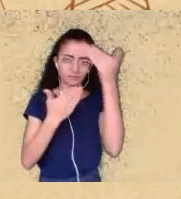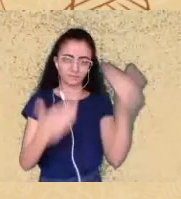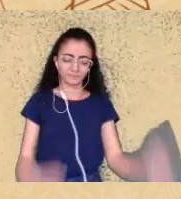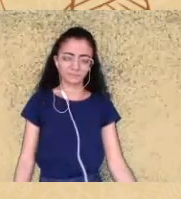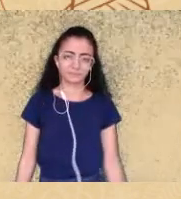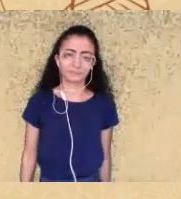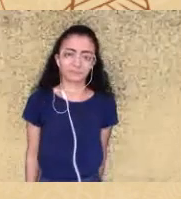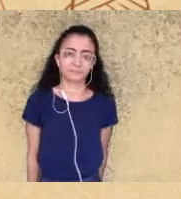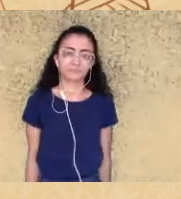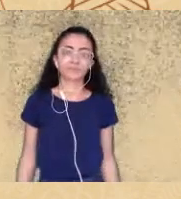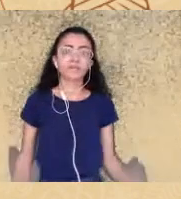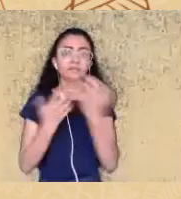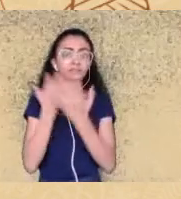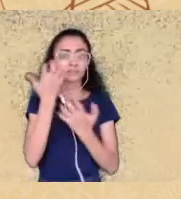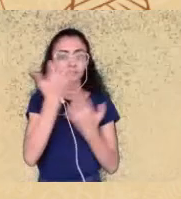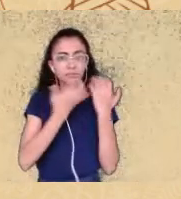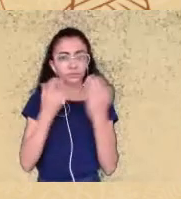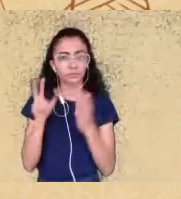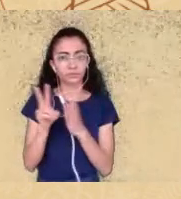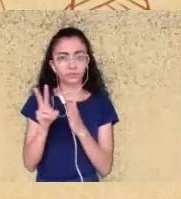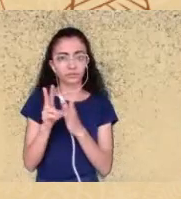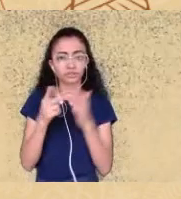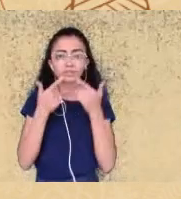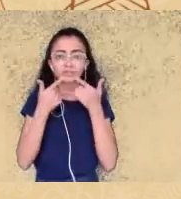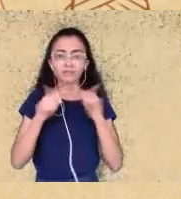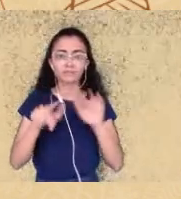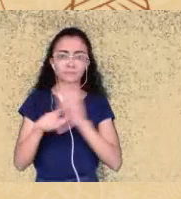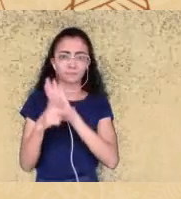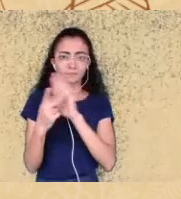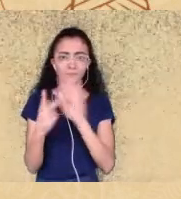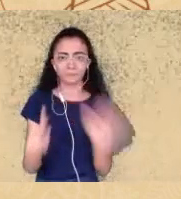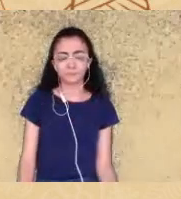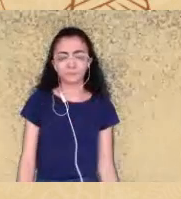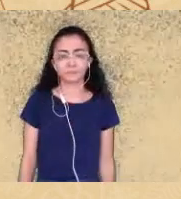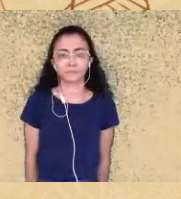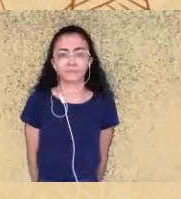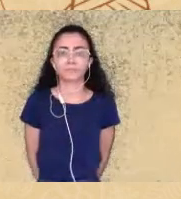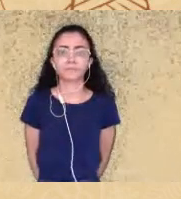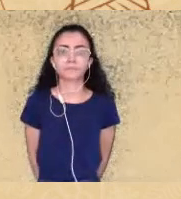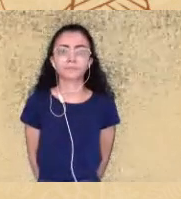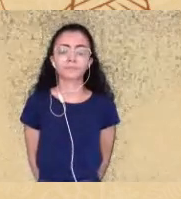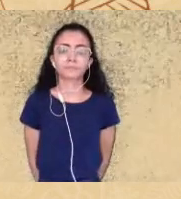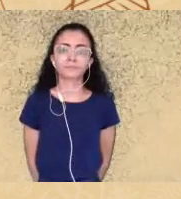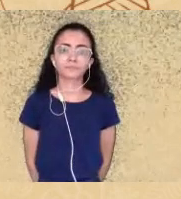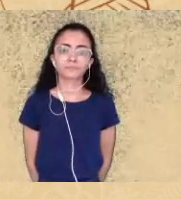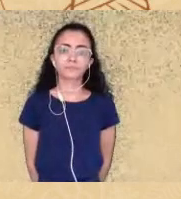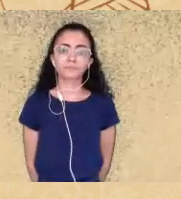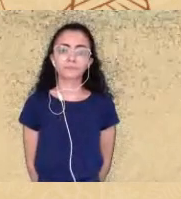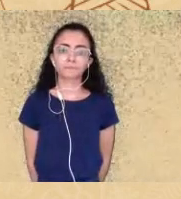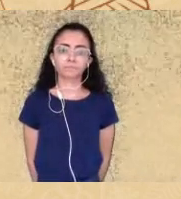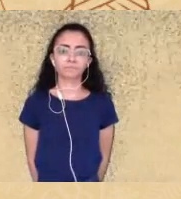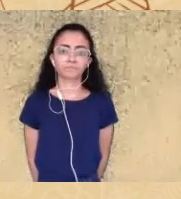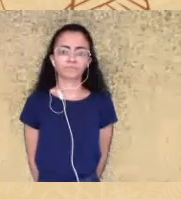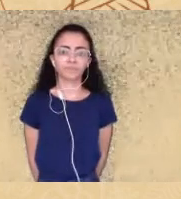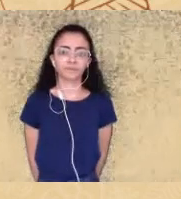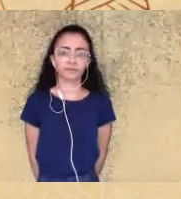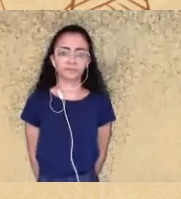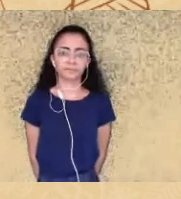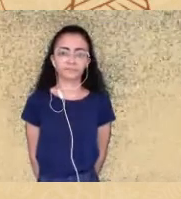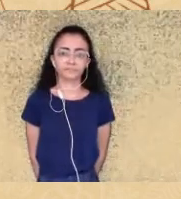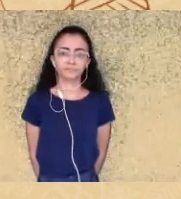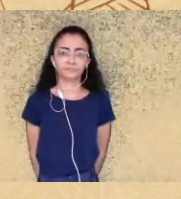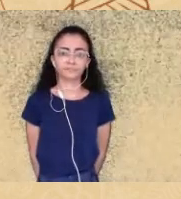yamandu tupam orero